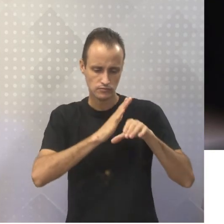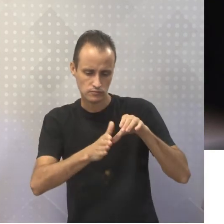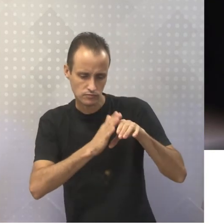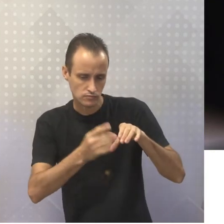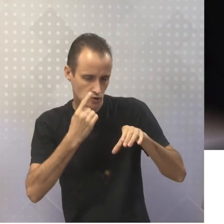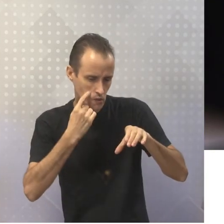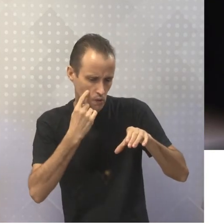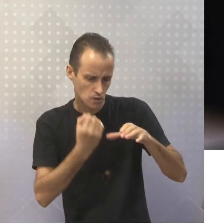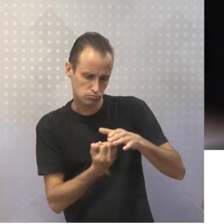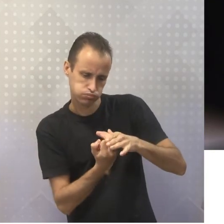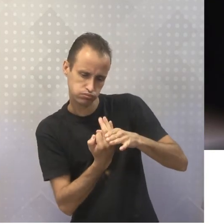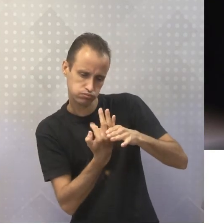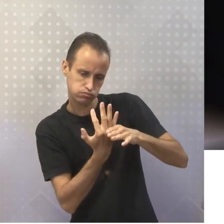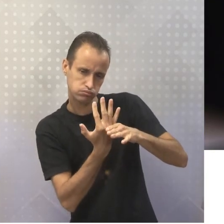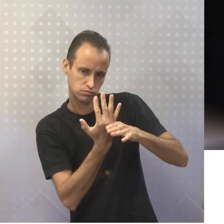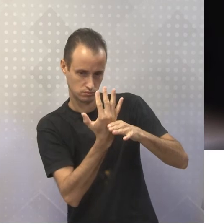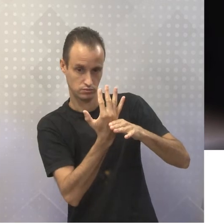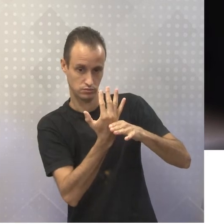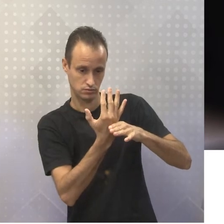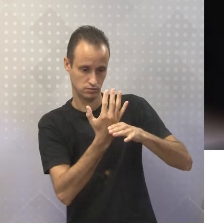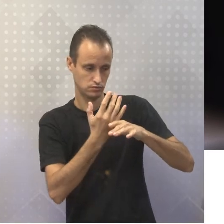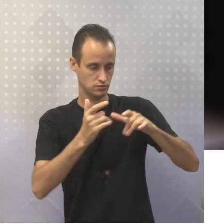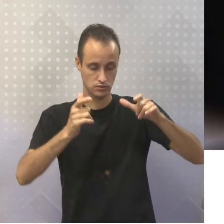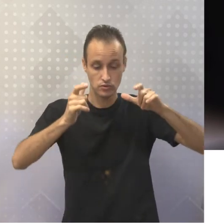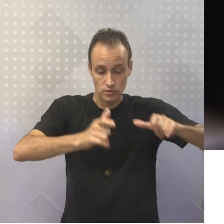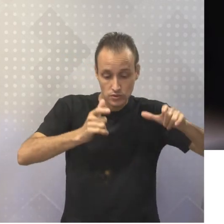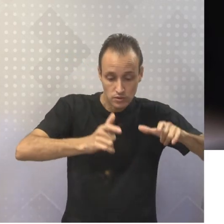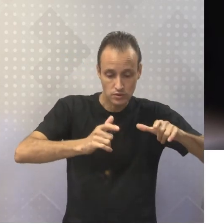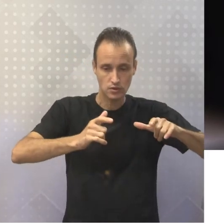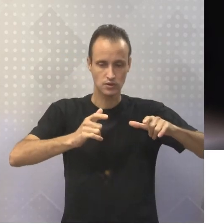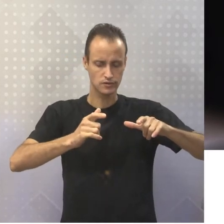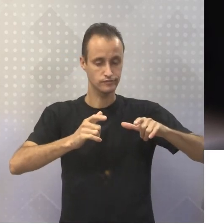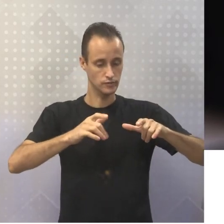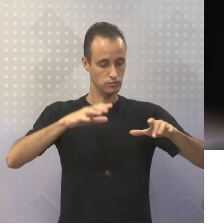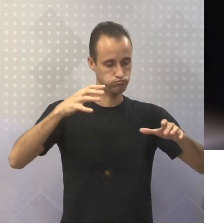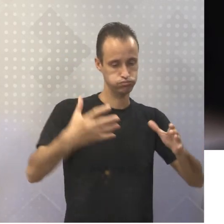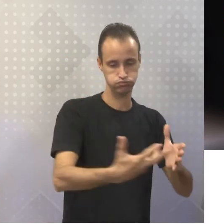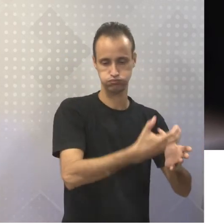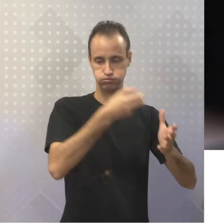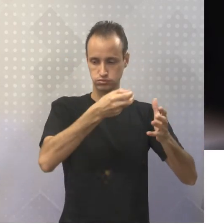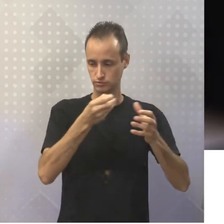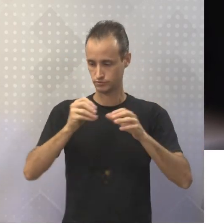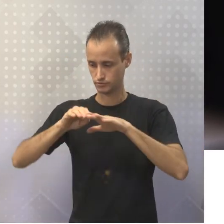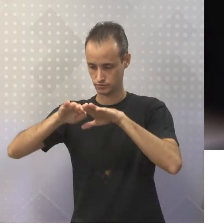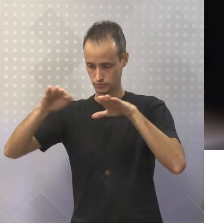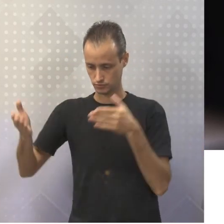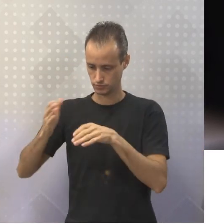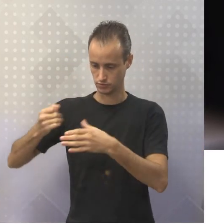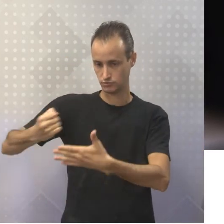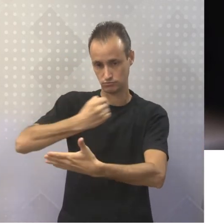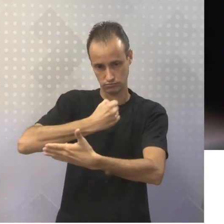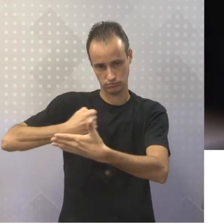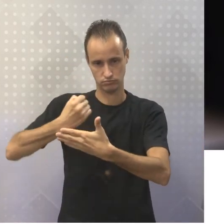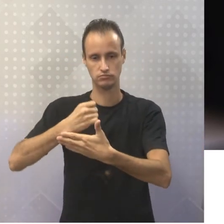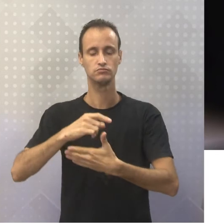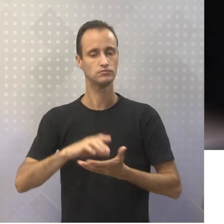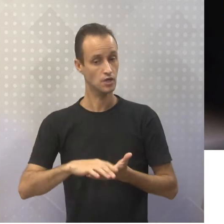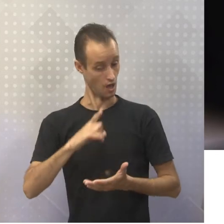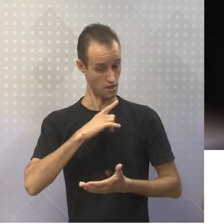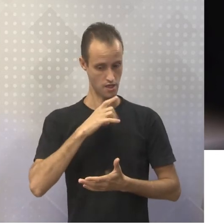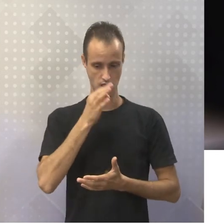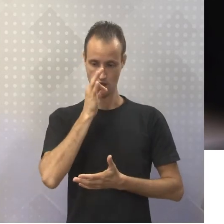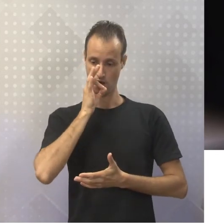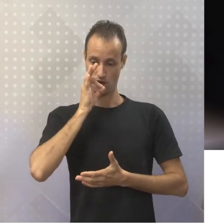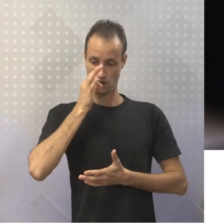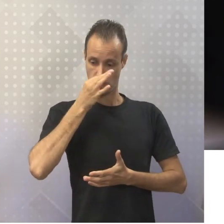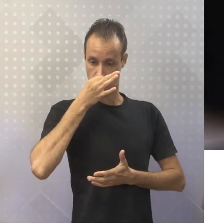das terras da região de Ituporanga está na mesa brasileira. Perceba que eu já tenho aqui uma afirmação e